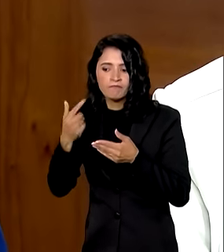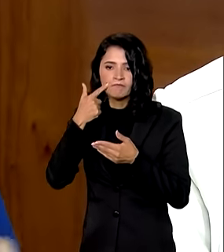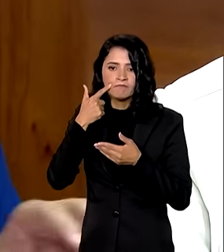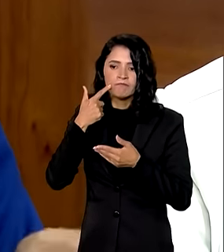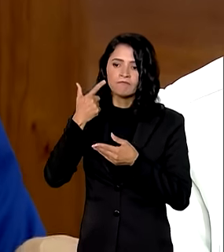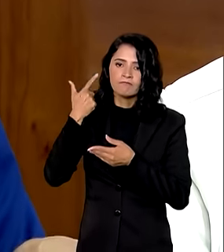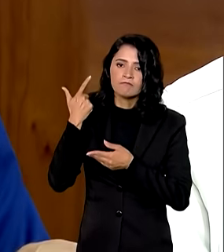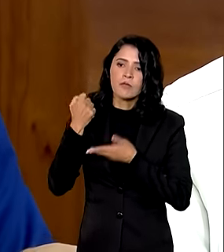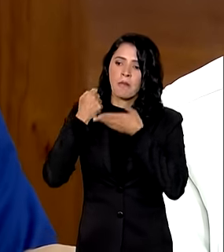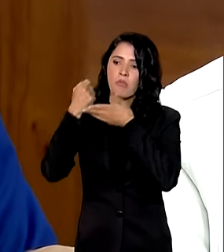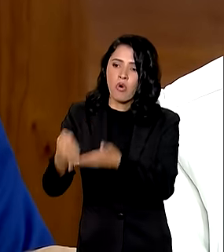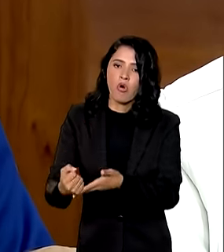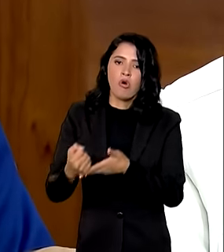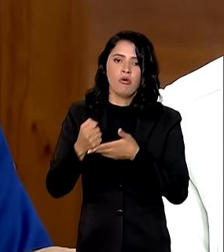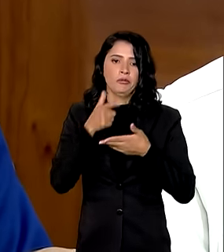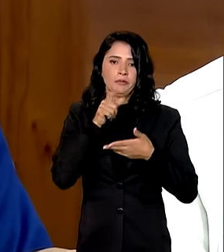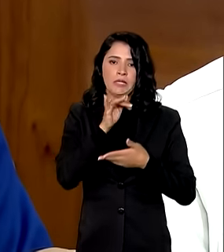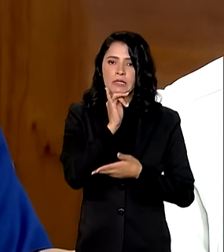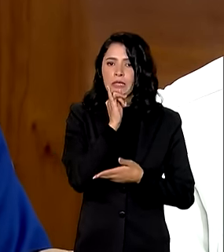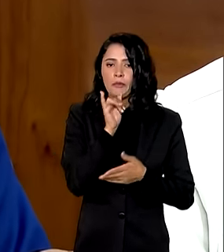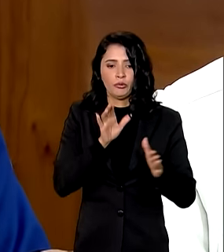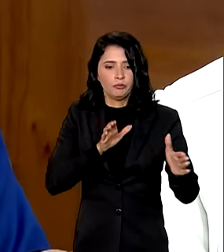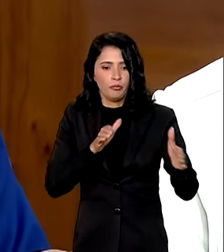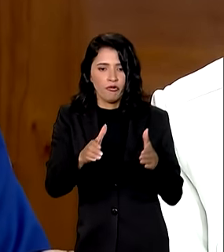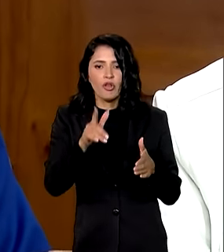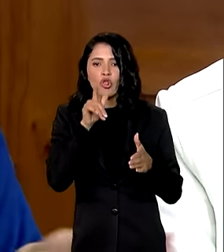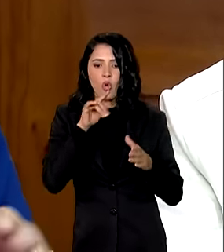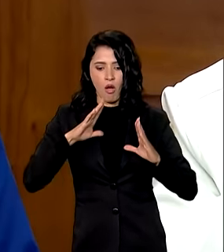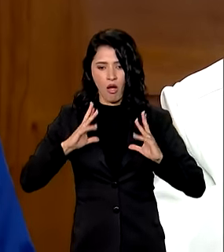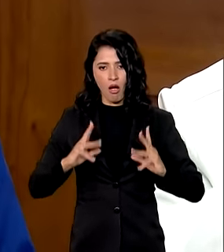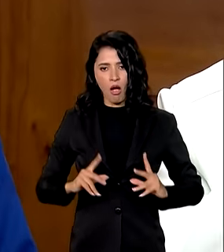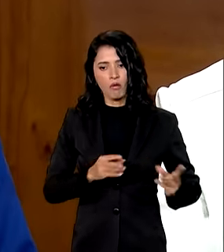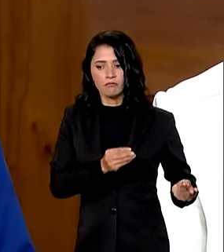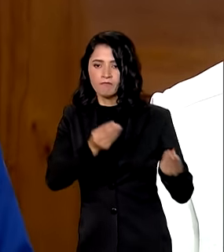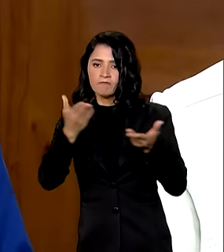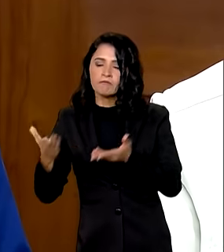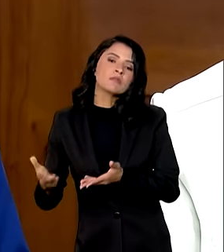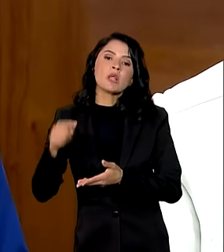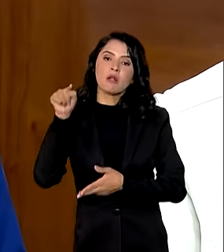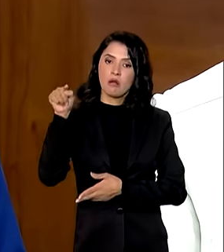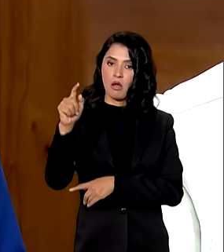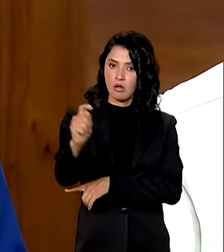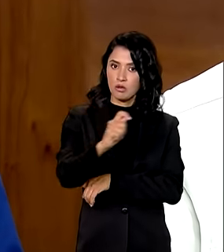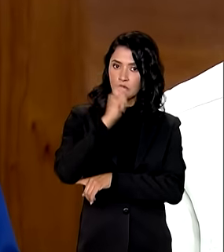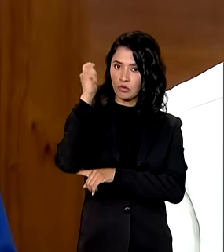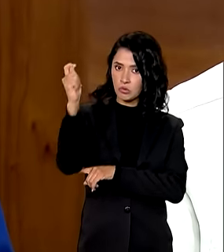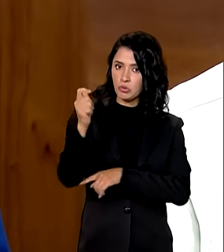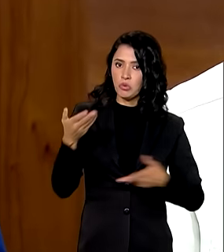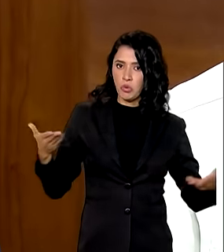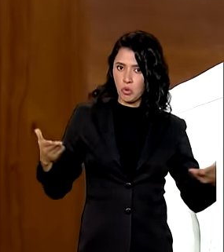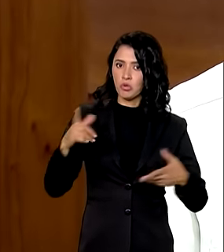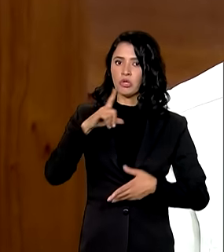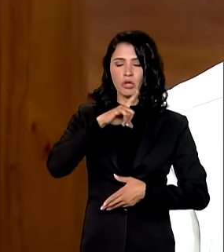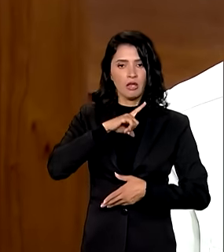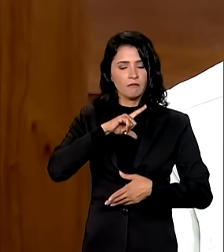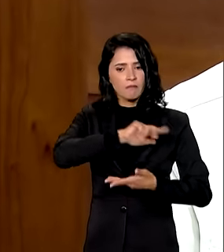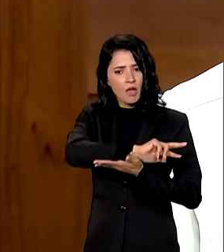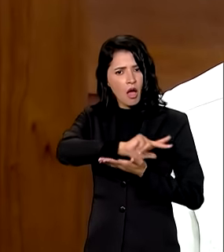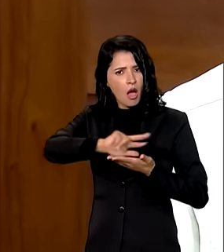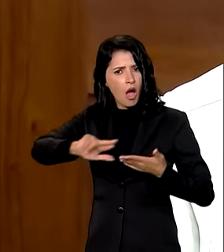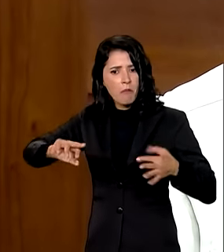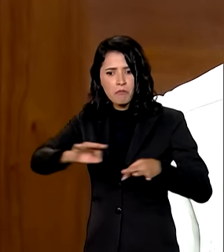purificador de água. Hoje tem no Rio Grande do Sul purificador suficiente,